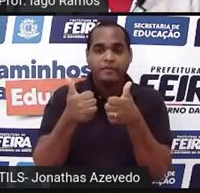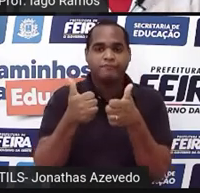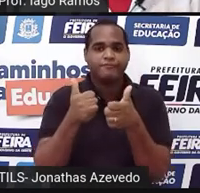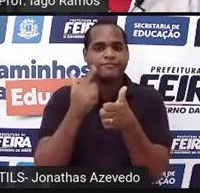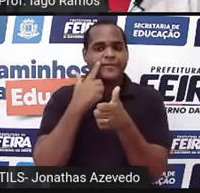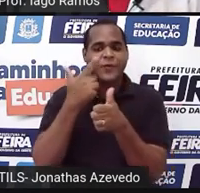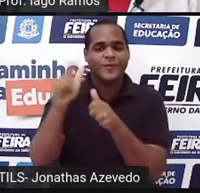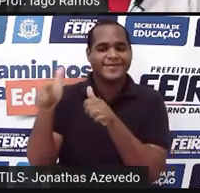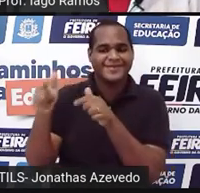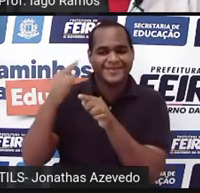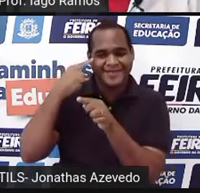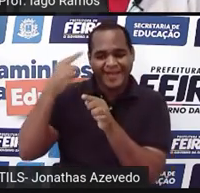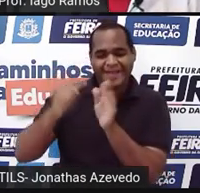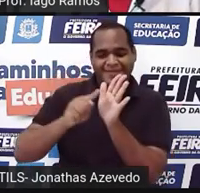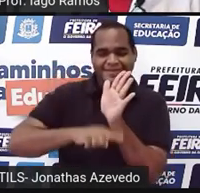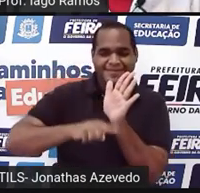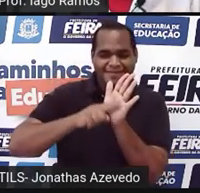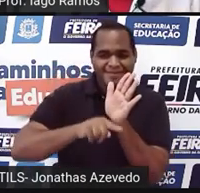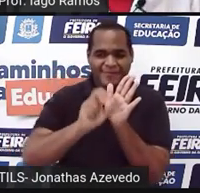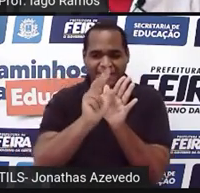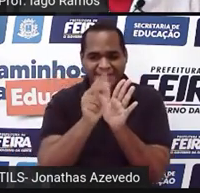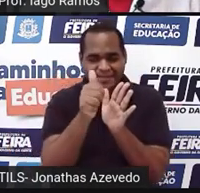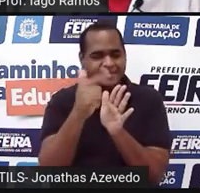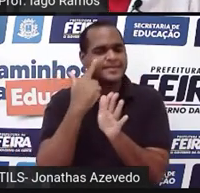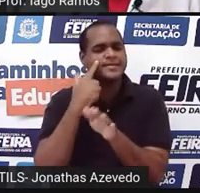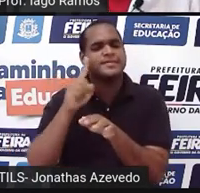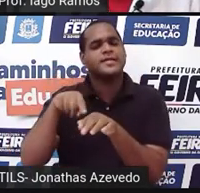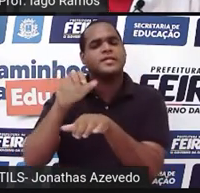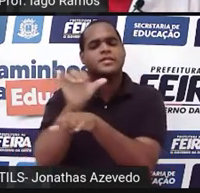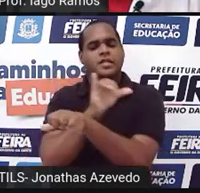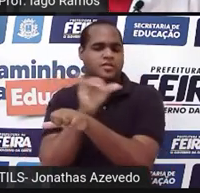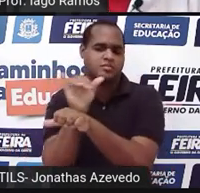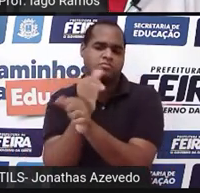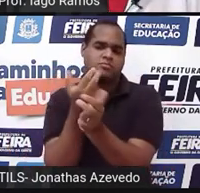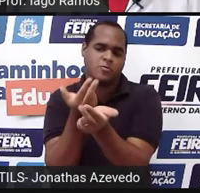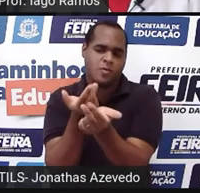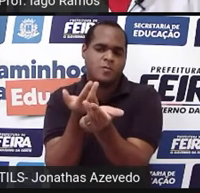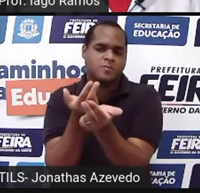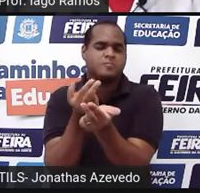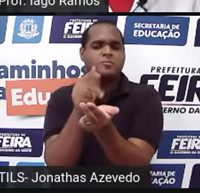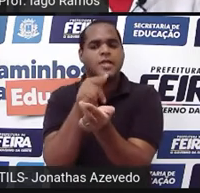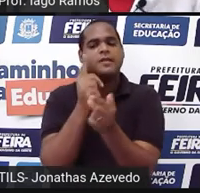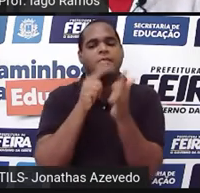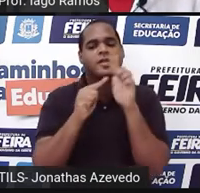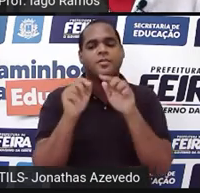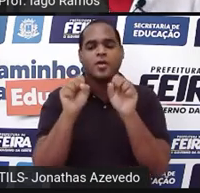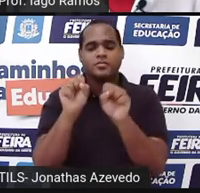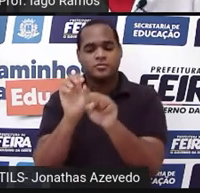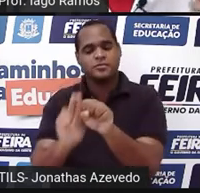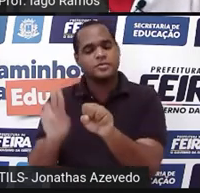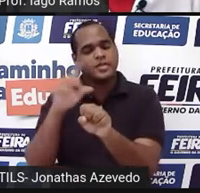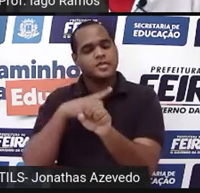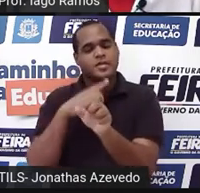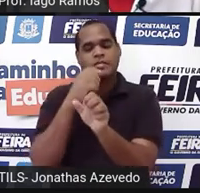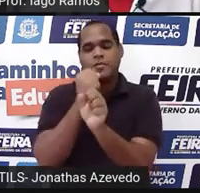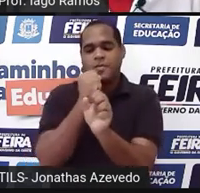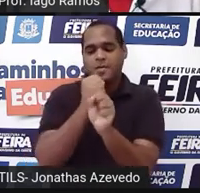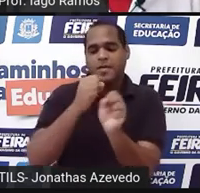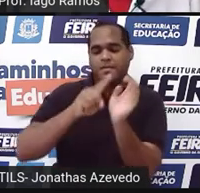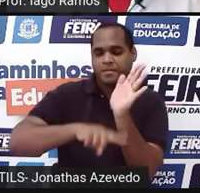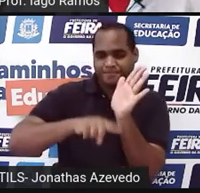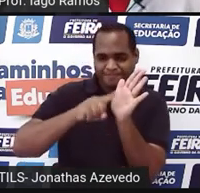uma subtração. Olha só. Então, a estratégia é a mesma, só que a gente pode usar também na conta de menos.